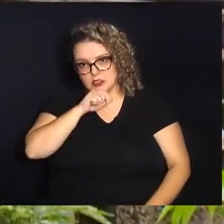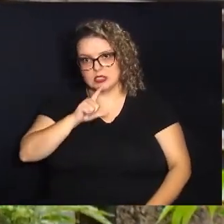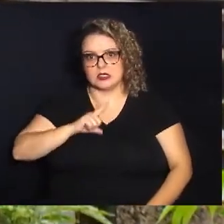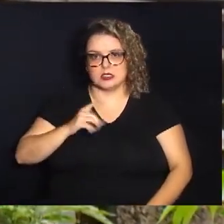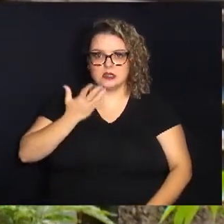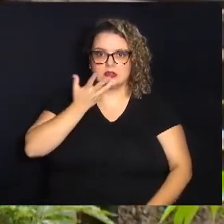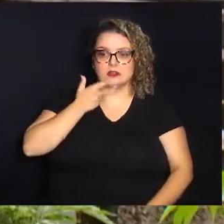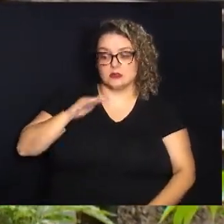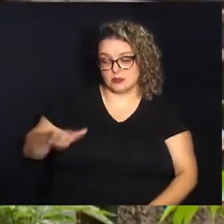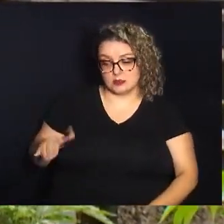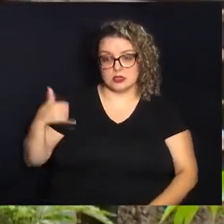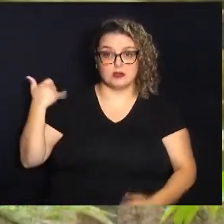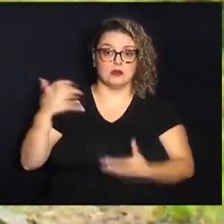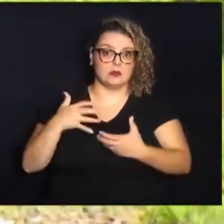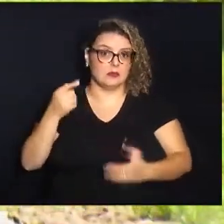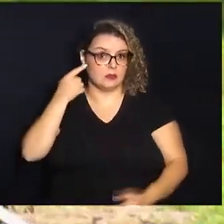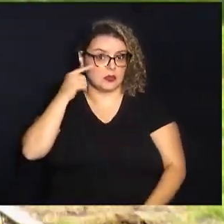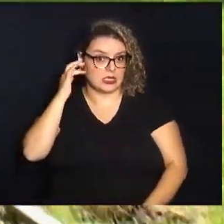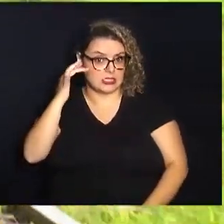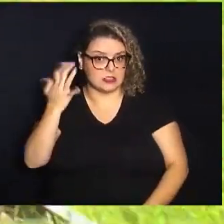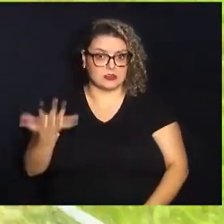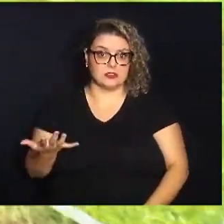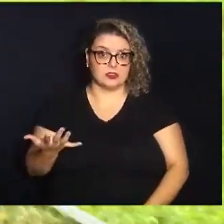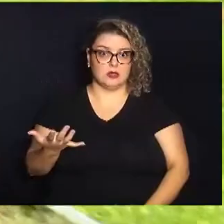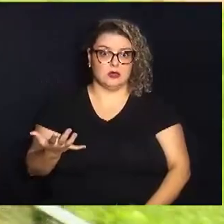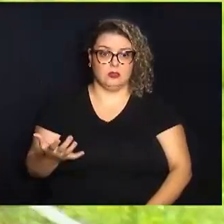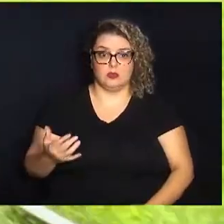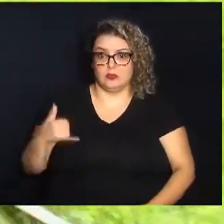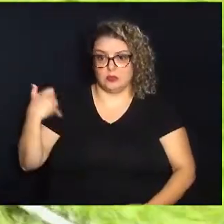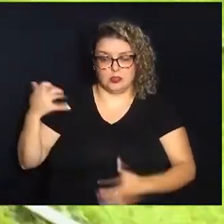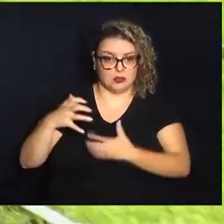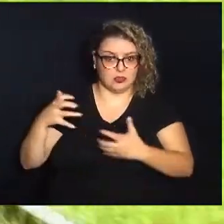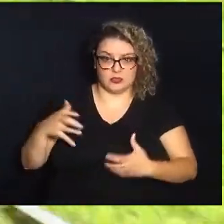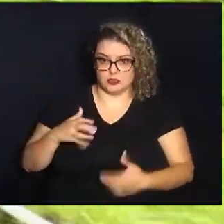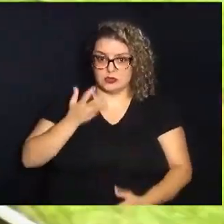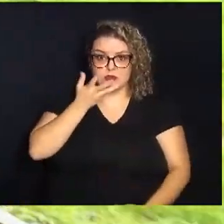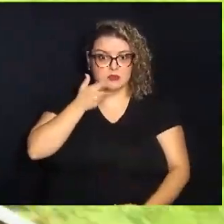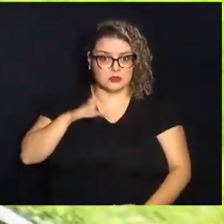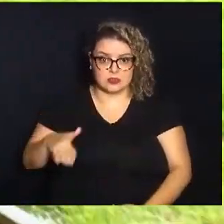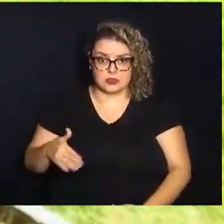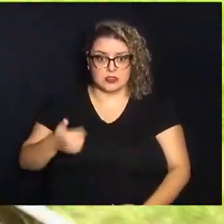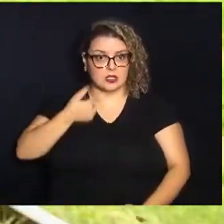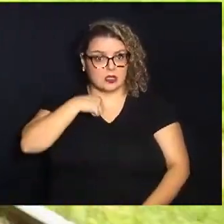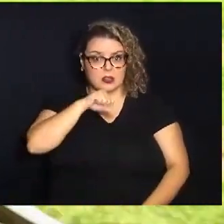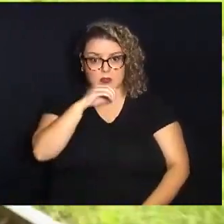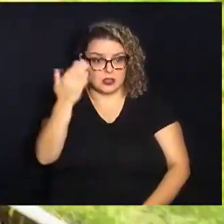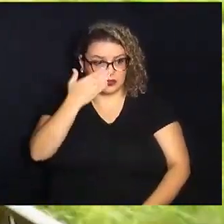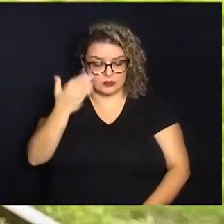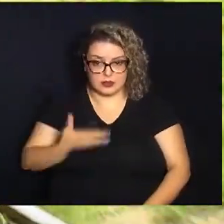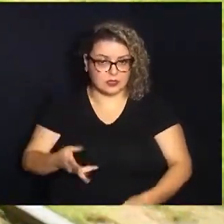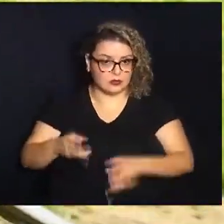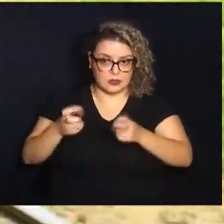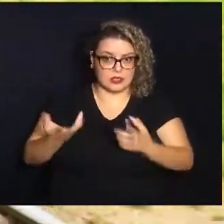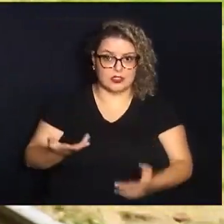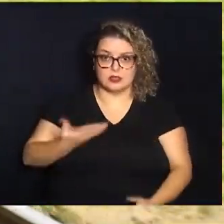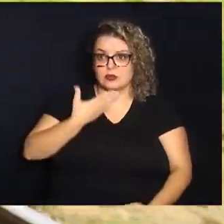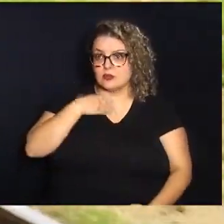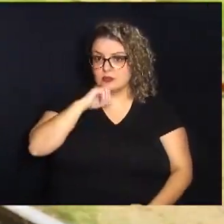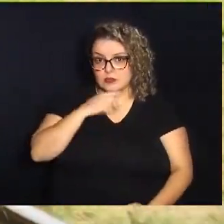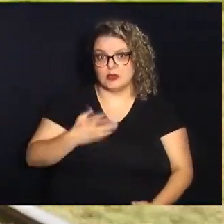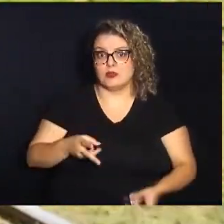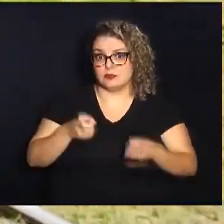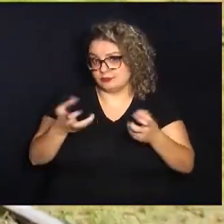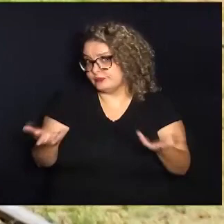idoso, imagina só, um idoso, uma criança pequena, atravessar uma linha dessa aqui, sem a mãe ver, sem a mãe perceber, e sem os pais realmente